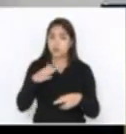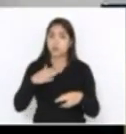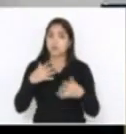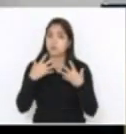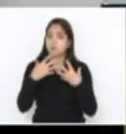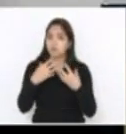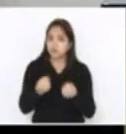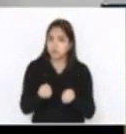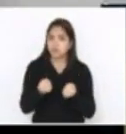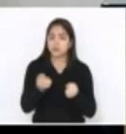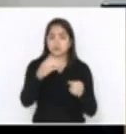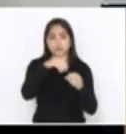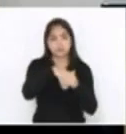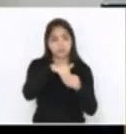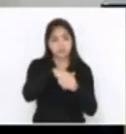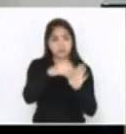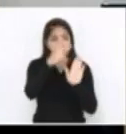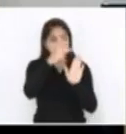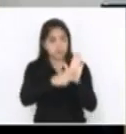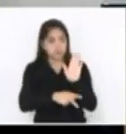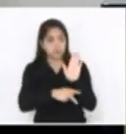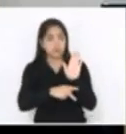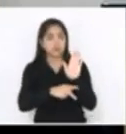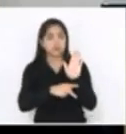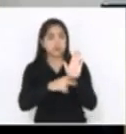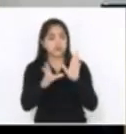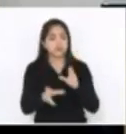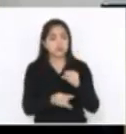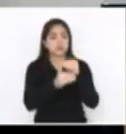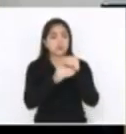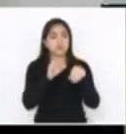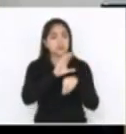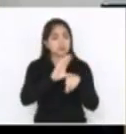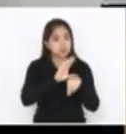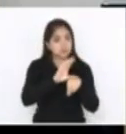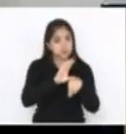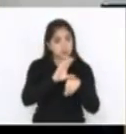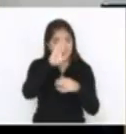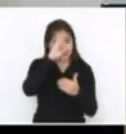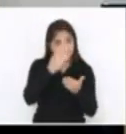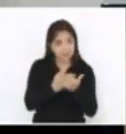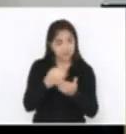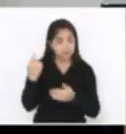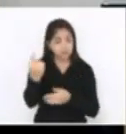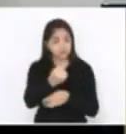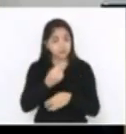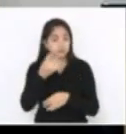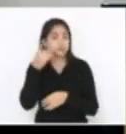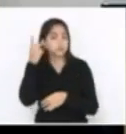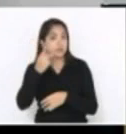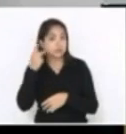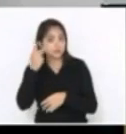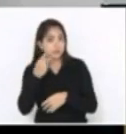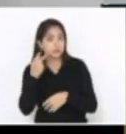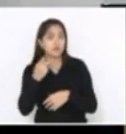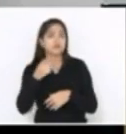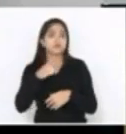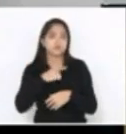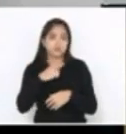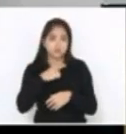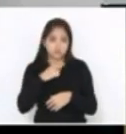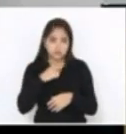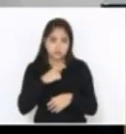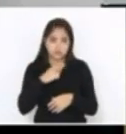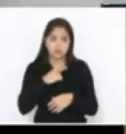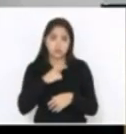a esse projeto de emenda constitucional, exatamente acreditando que nós, parlamentares, temos sim que